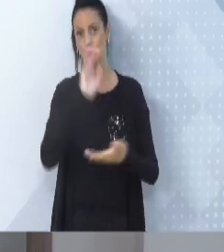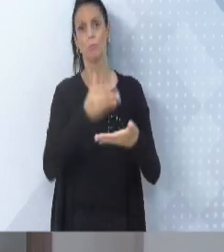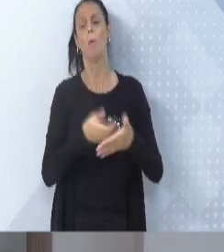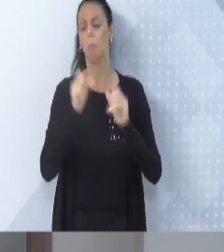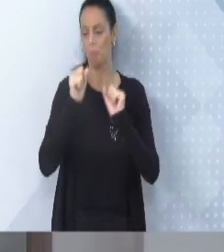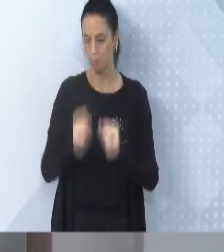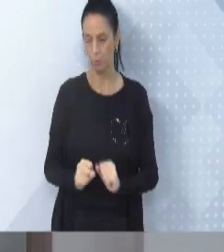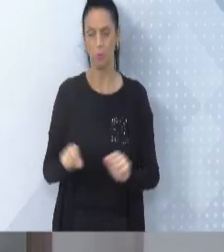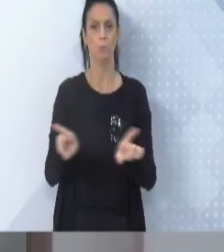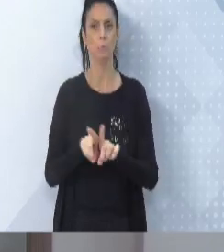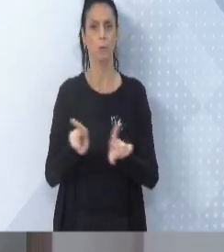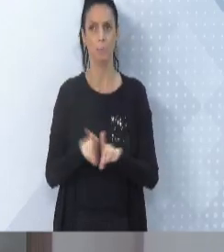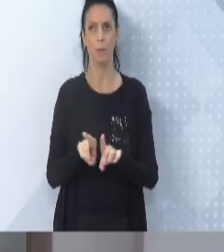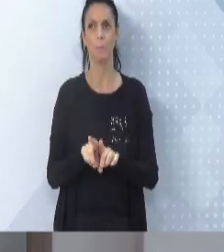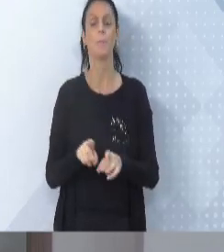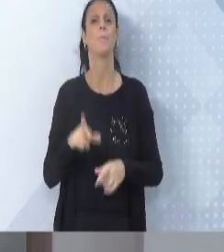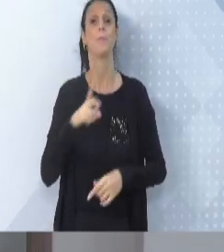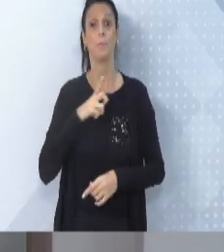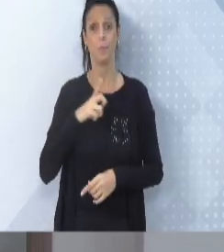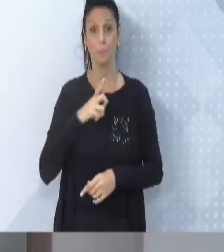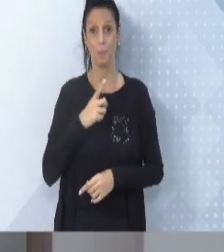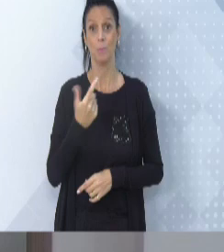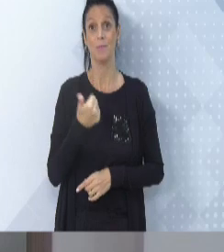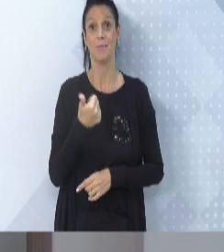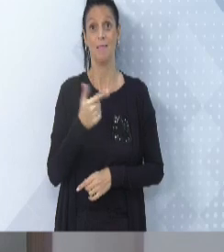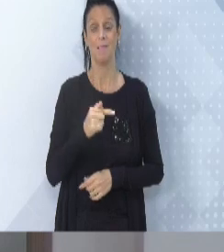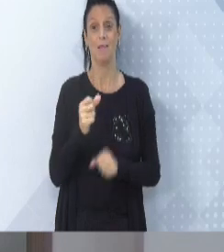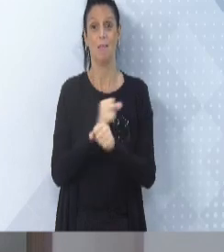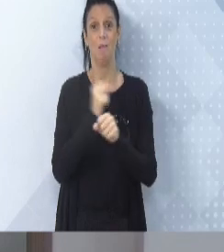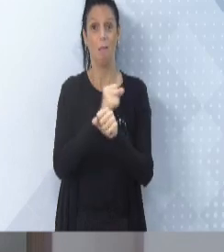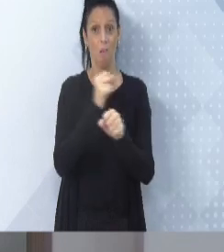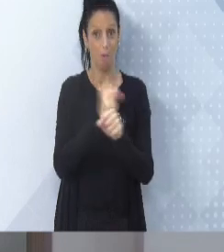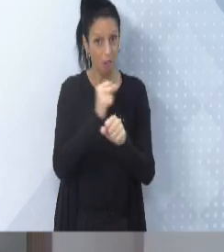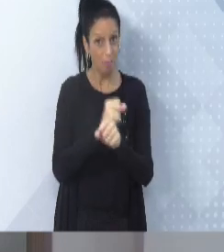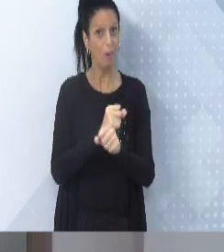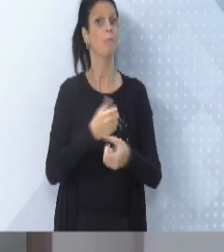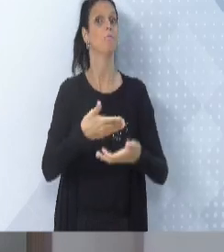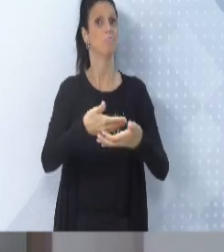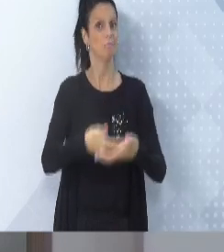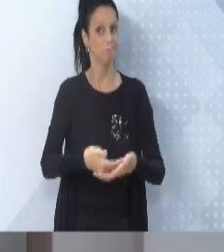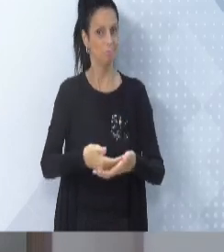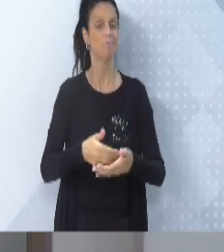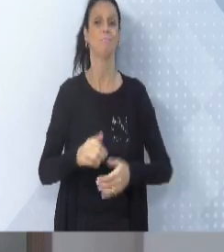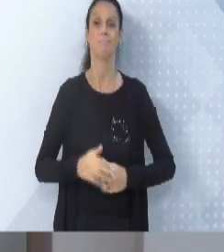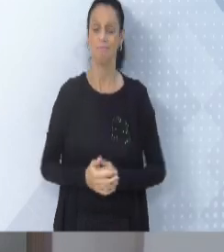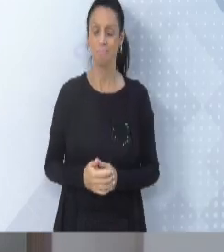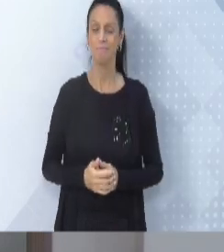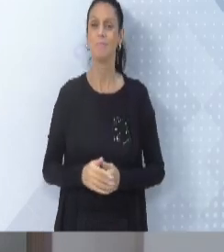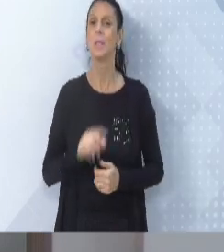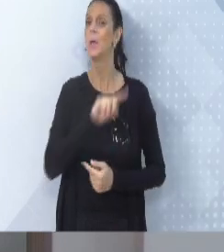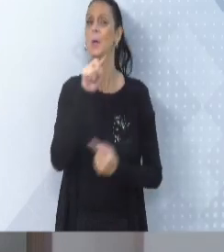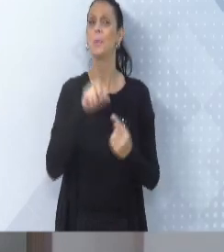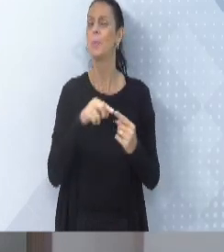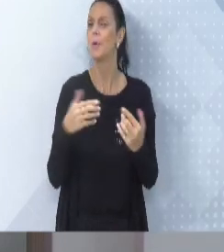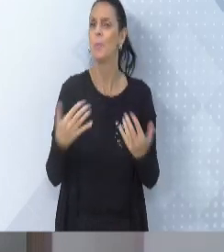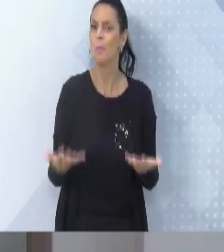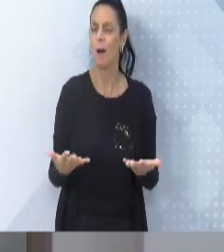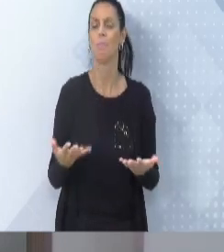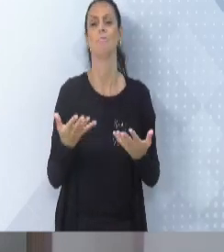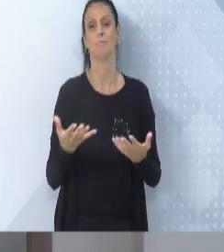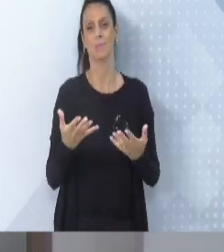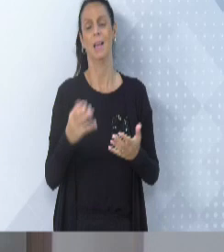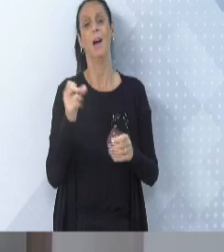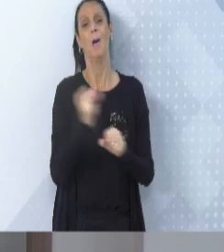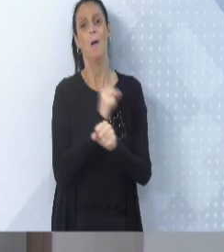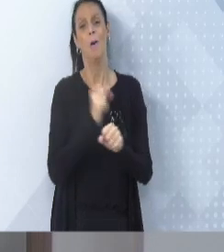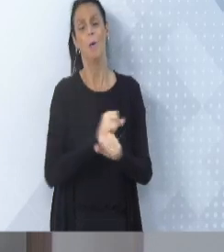vontade. Hoje nós estamos na parte final, são 17 obras em andamento, e, com isso, o que nós queremos é concluir, para